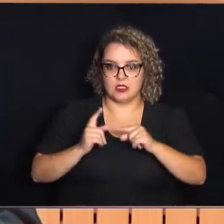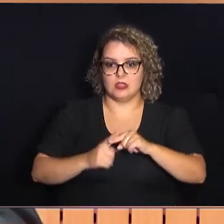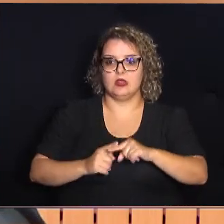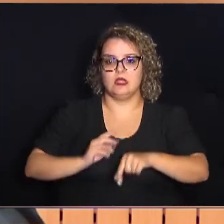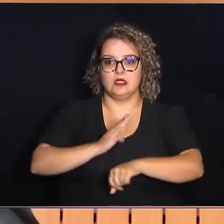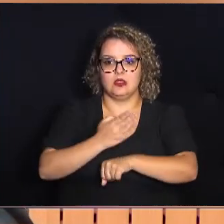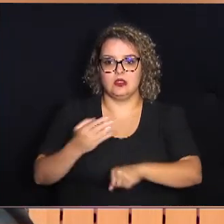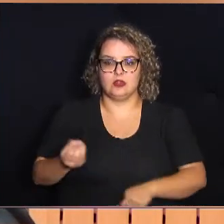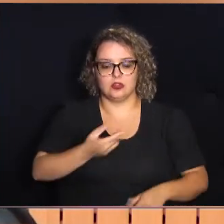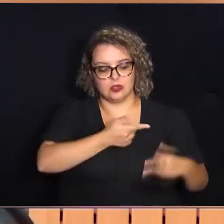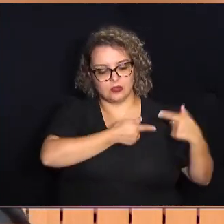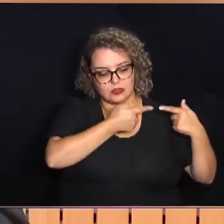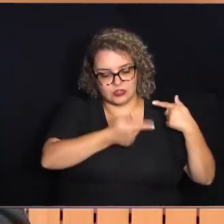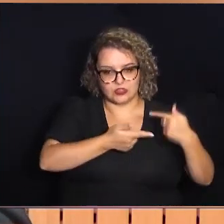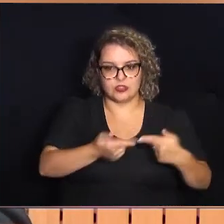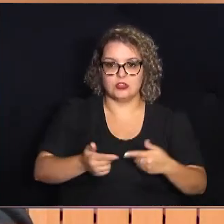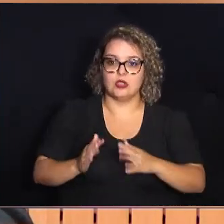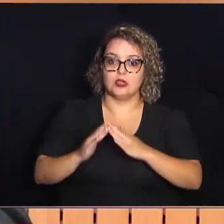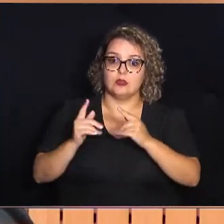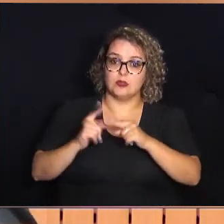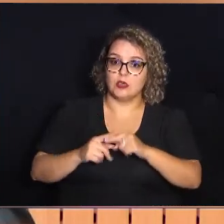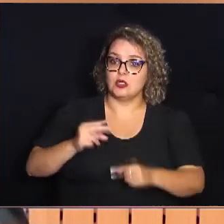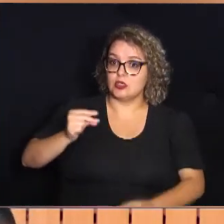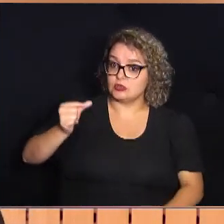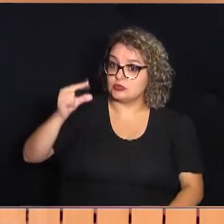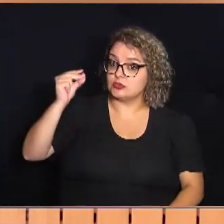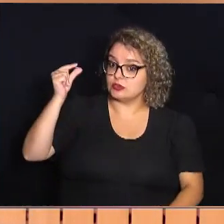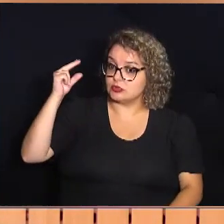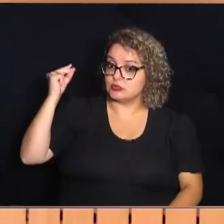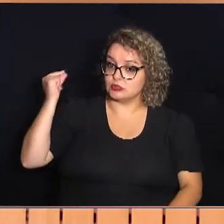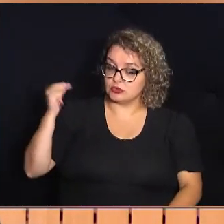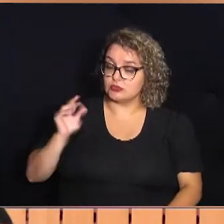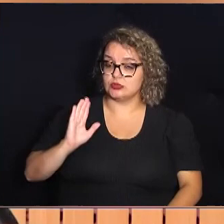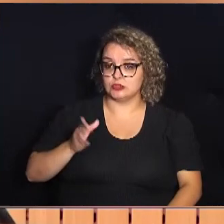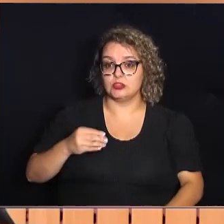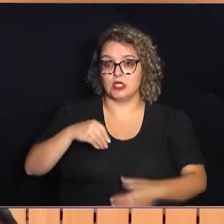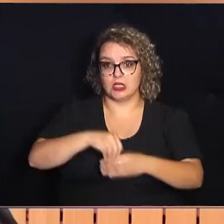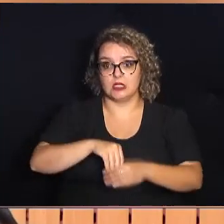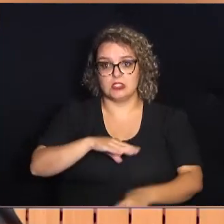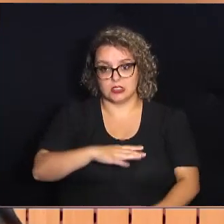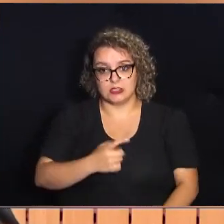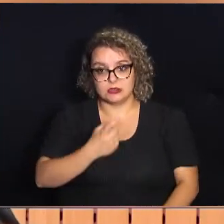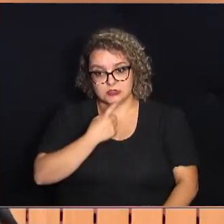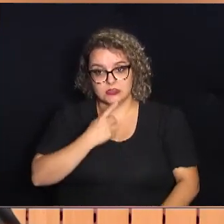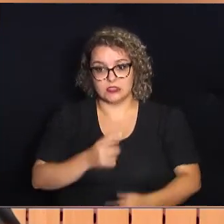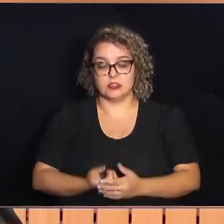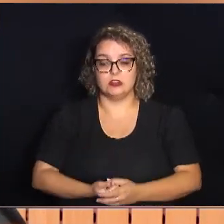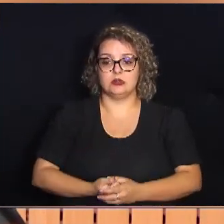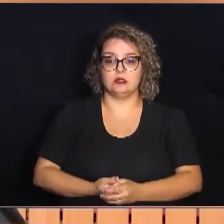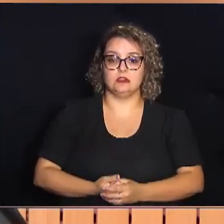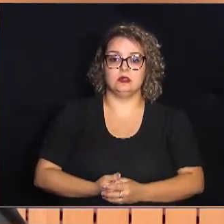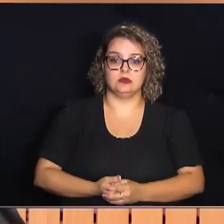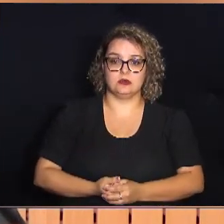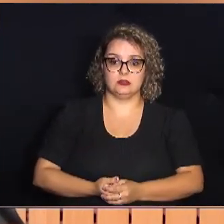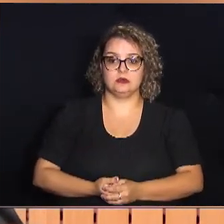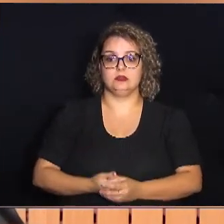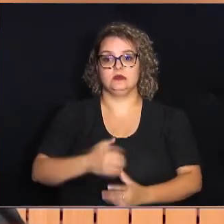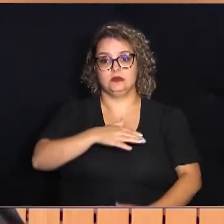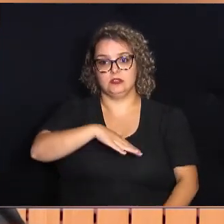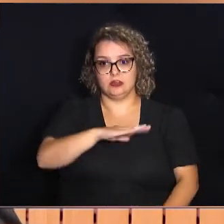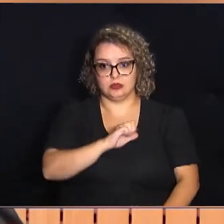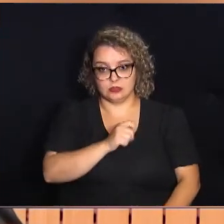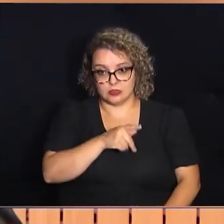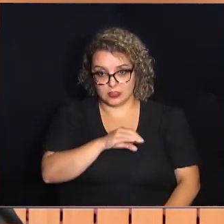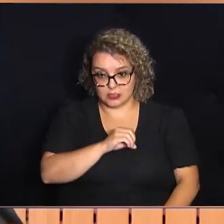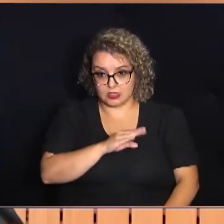frente da Igreja Batista Nova Geração, uma igreja que há muitos anos já está na cidade de Campinas, em especial na